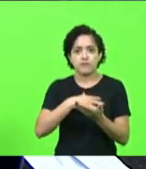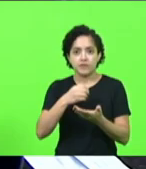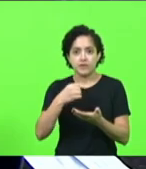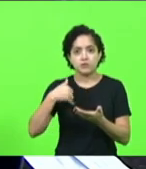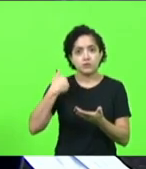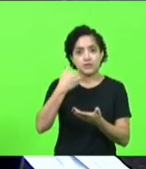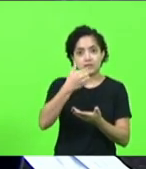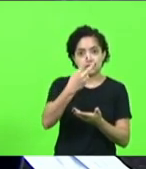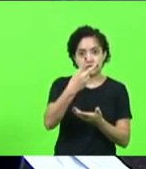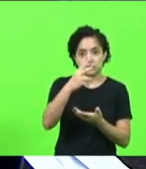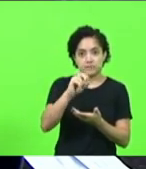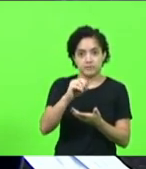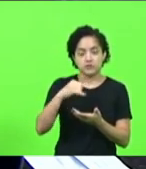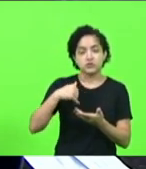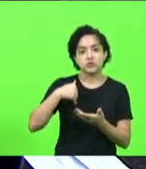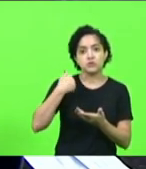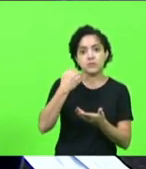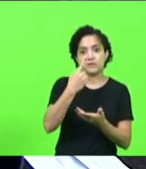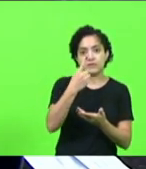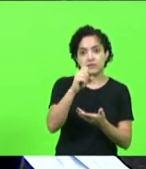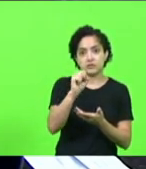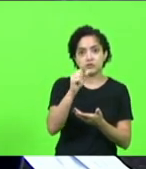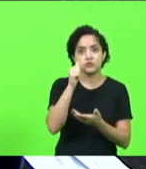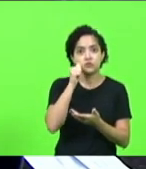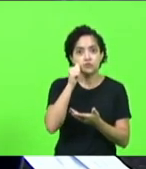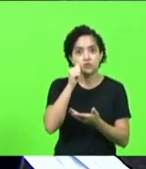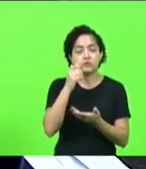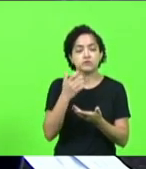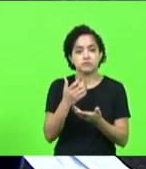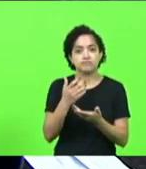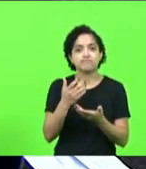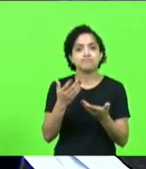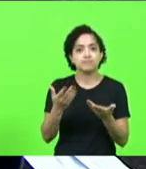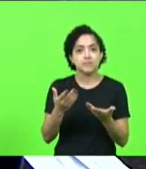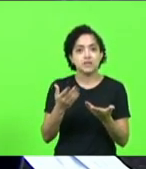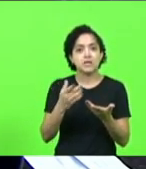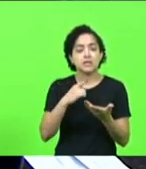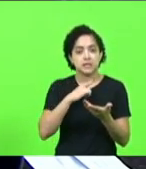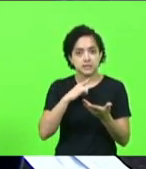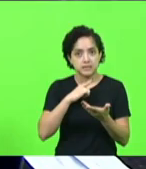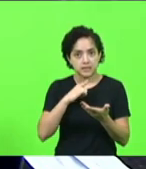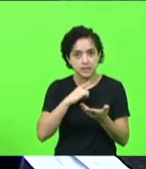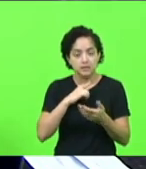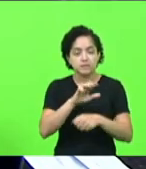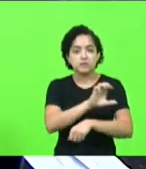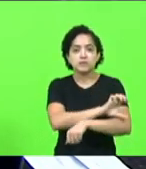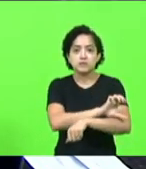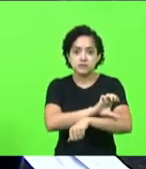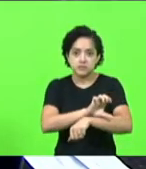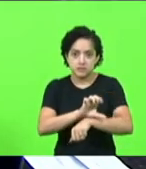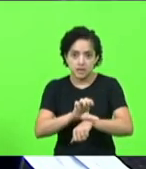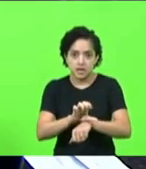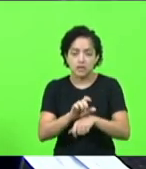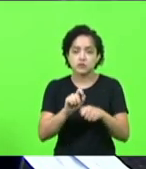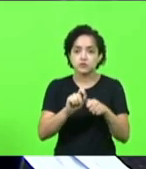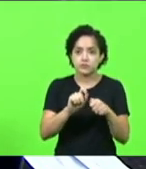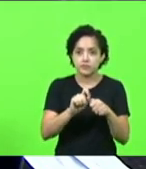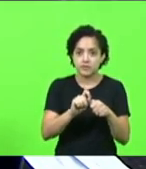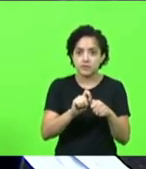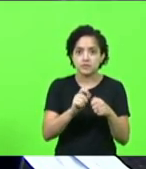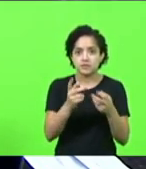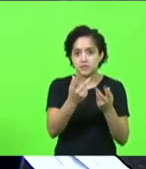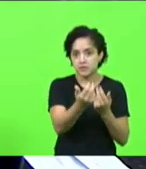uma filha de 18 anos que também teve a oportunidade de estagiar como vocês estão tendo